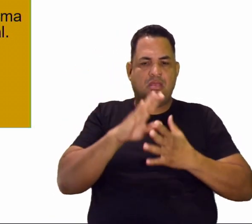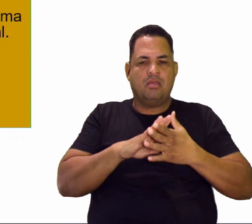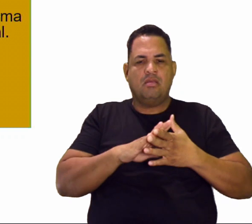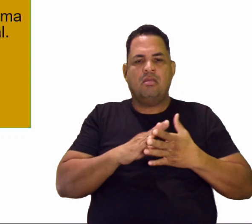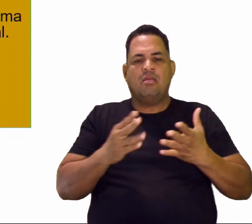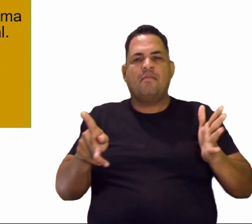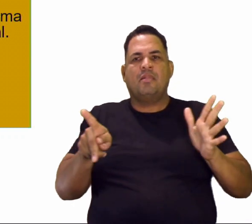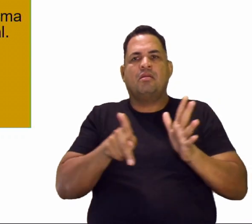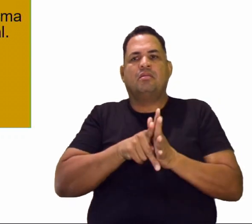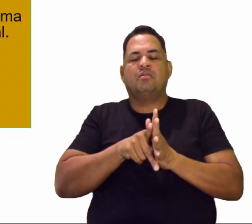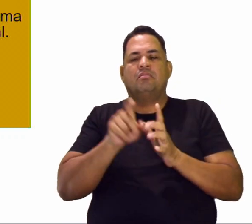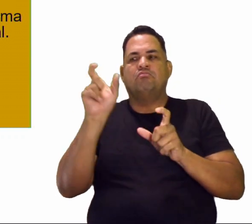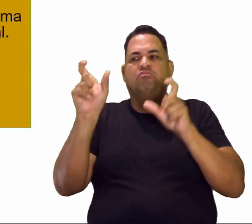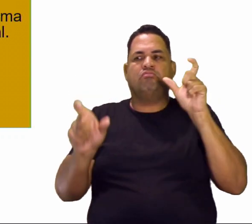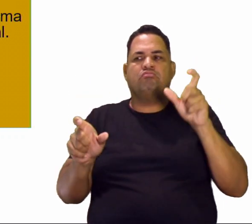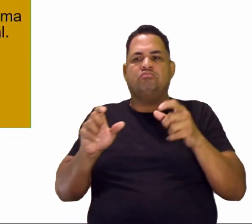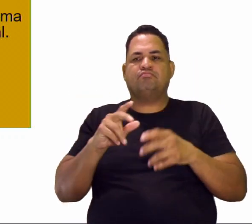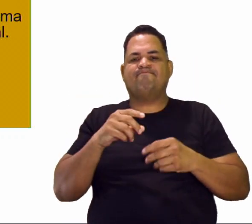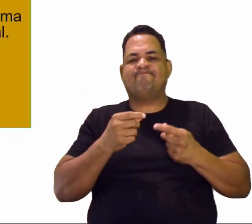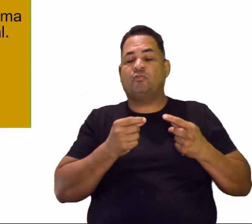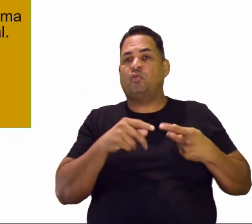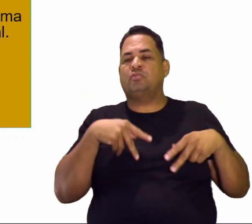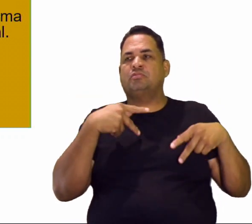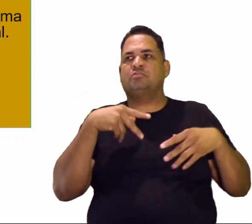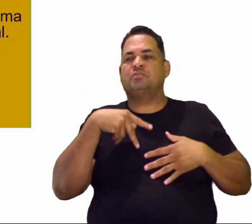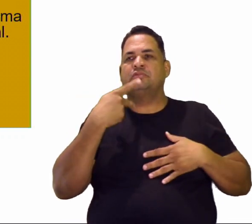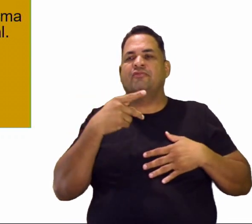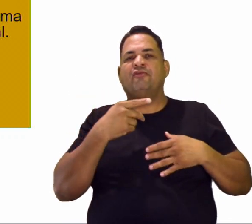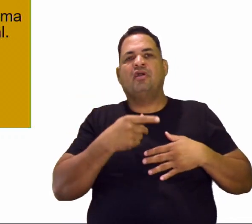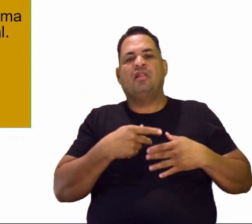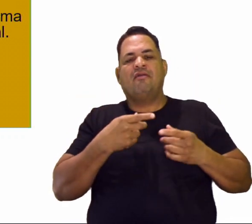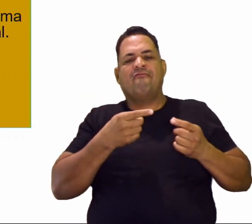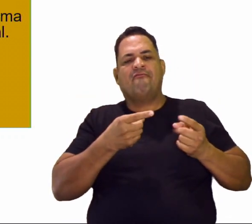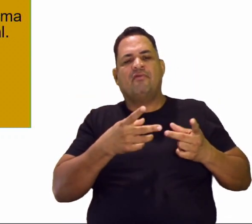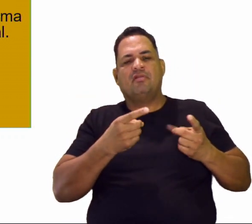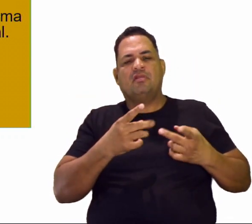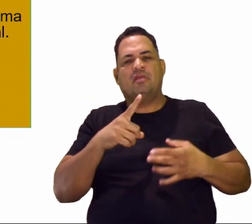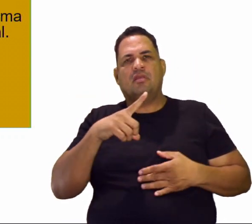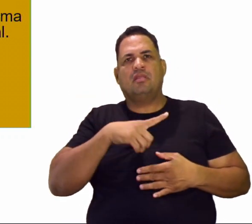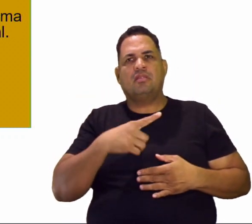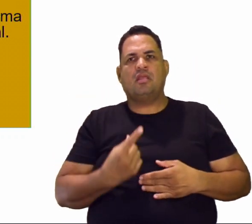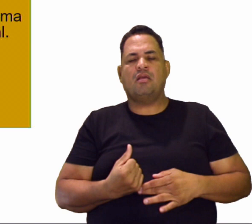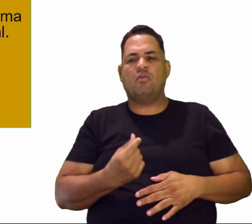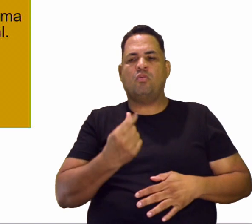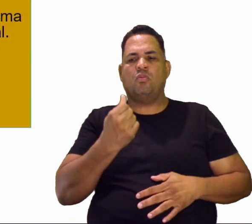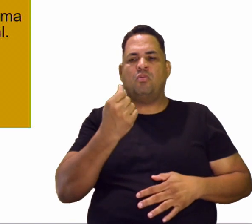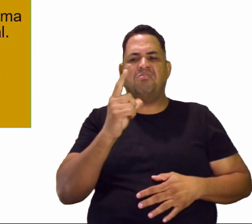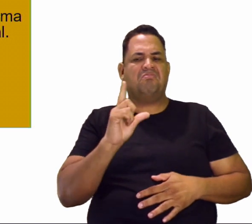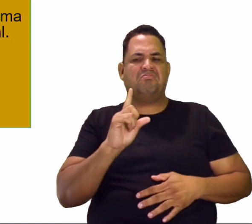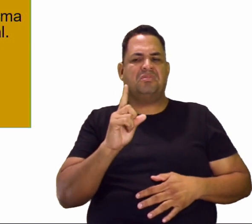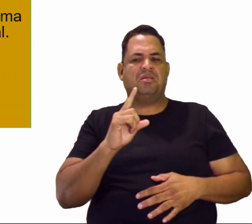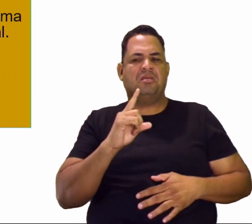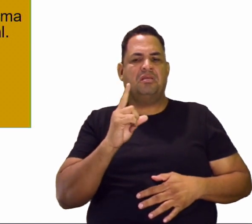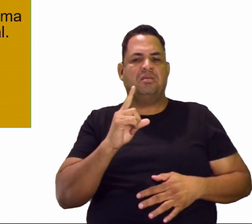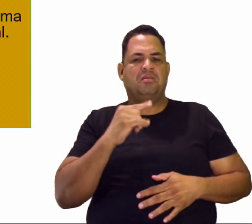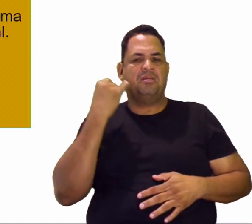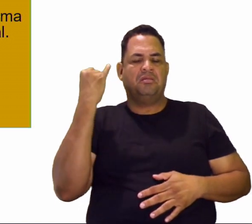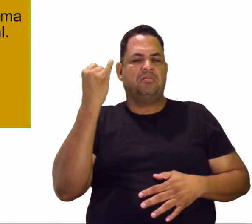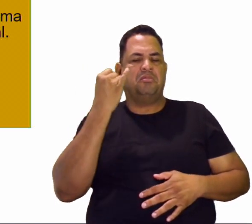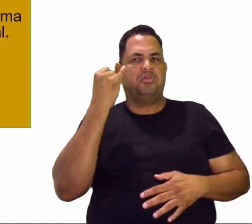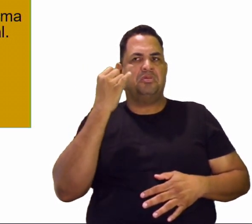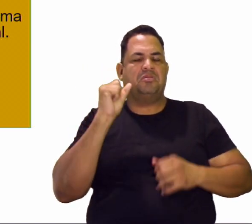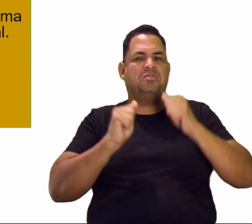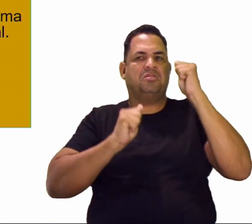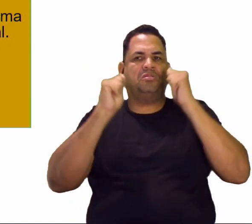vender, de lucrar, né? Não é interessante para a indústria